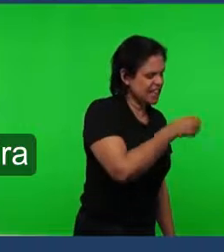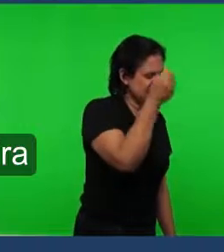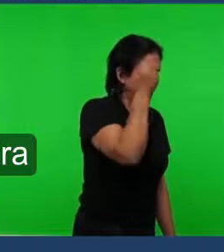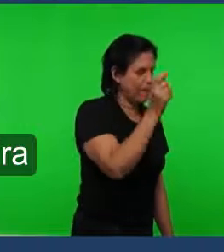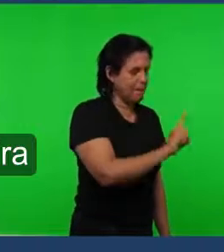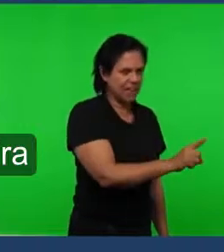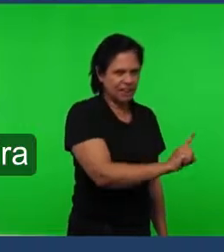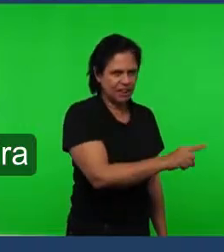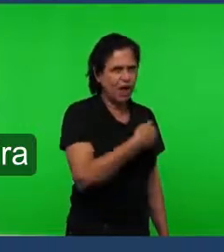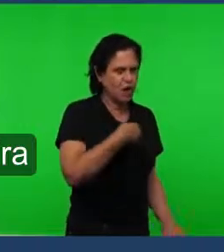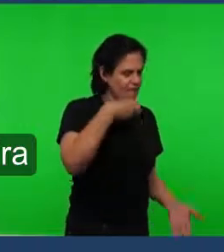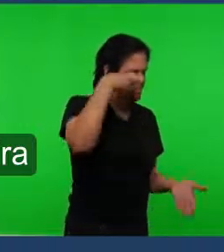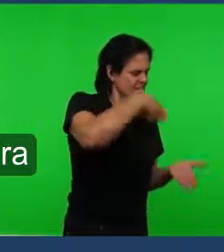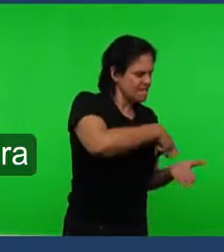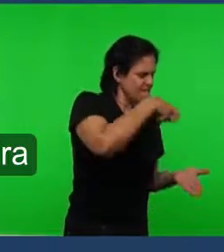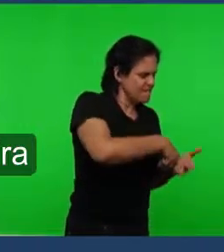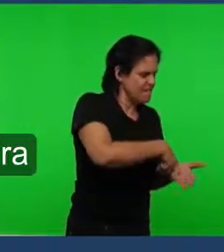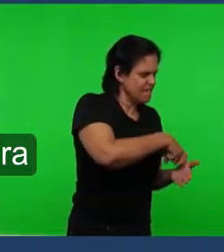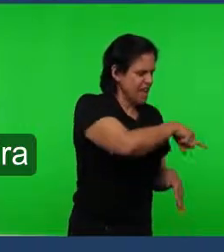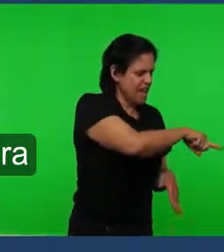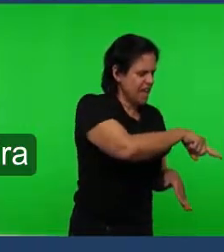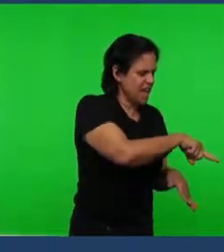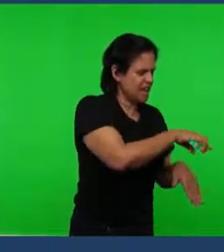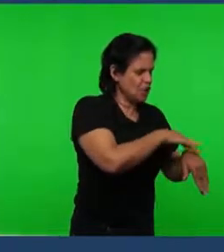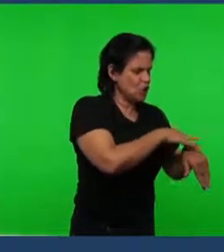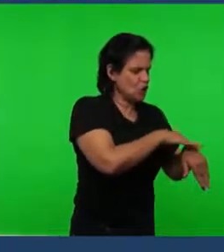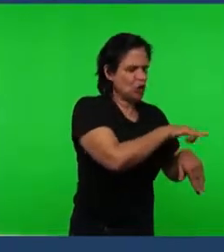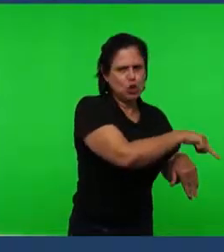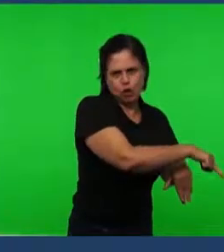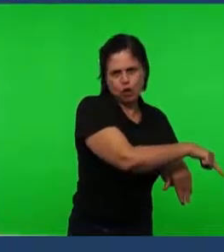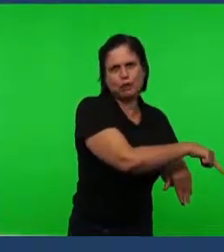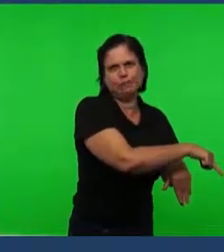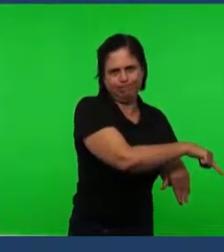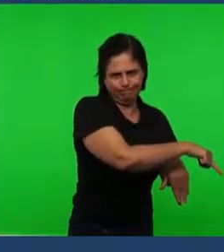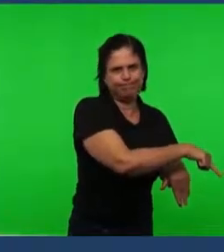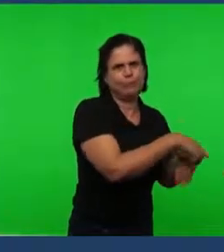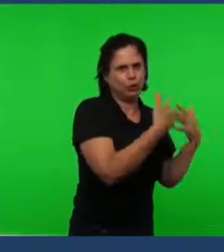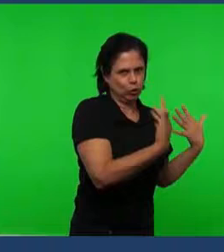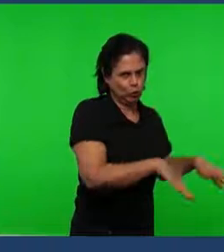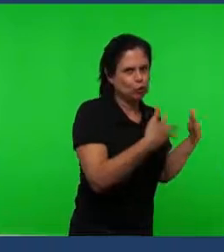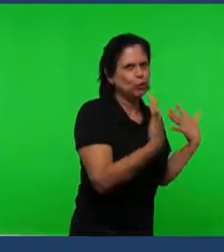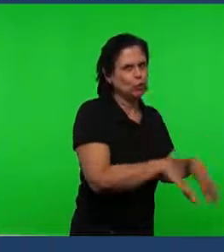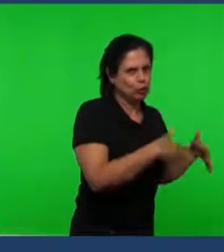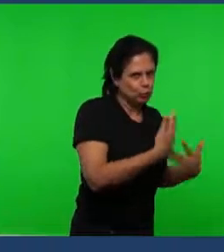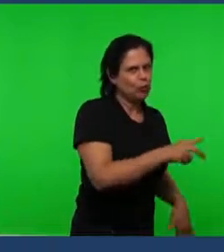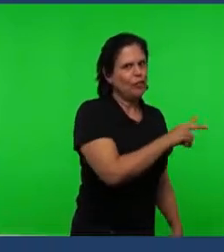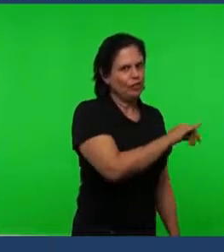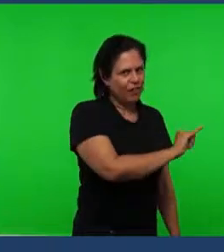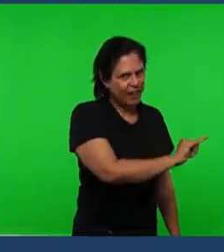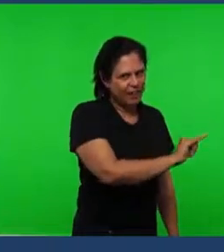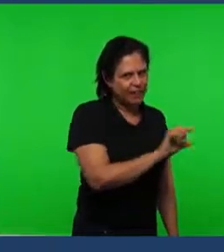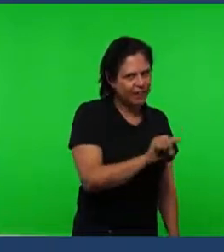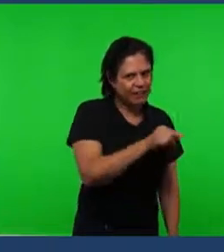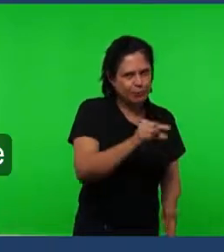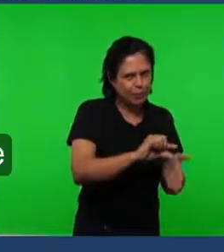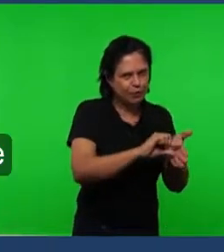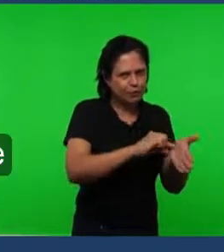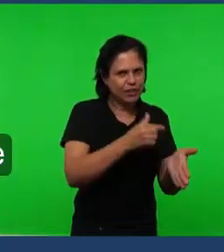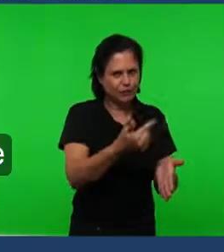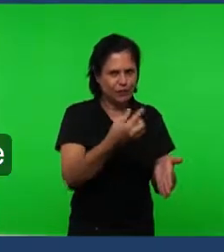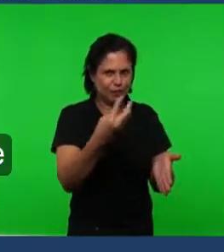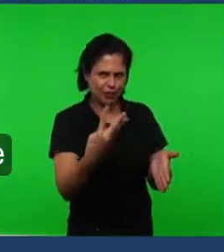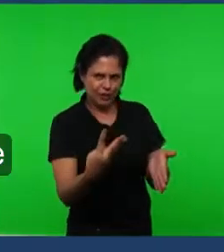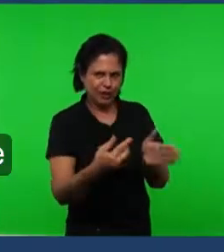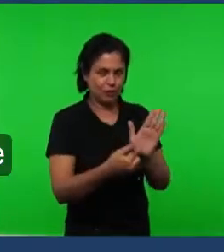obras Então é a doença Aqui em Tiatira Grande tribulação Depois o verso 23 Diz assim